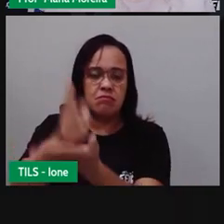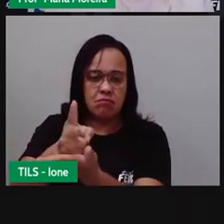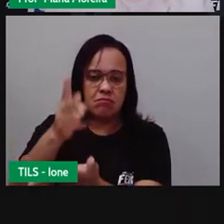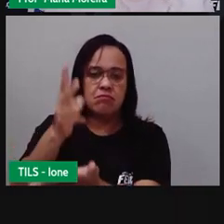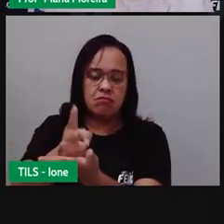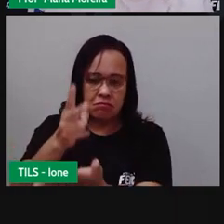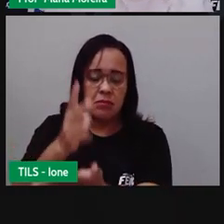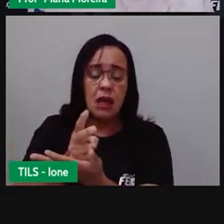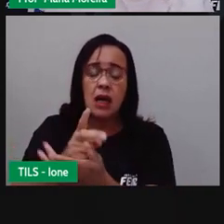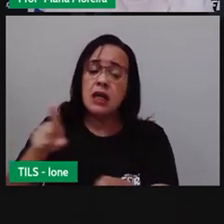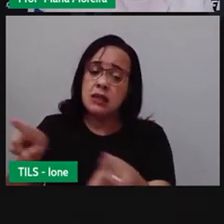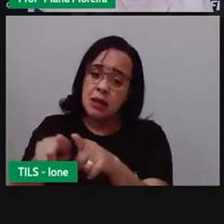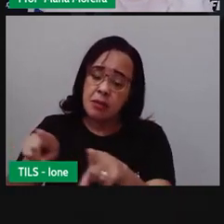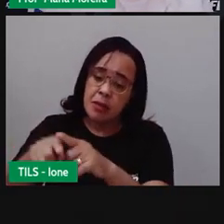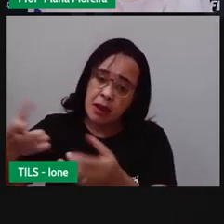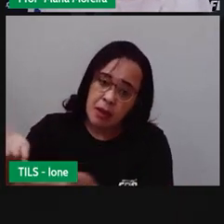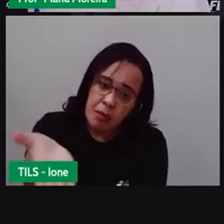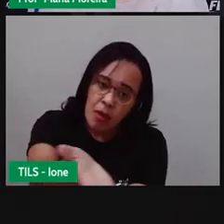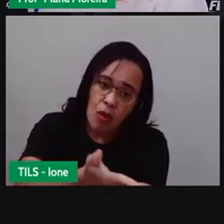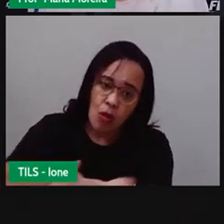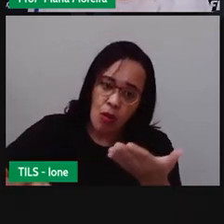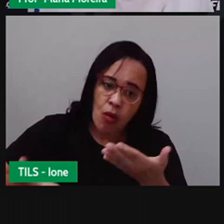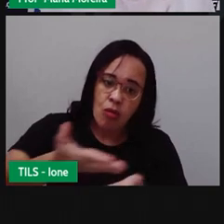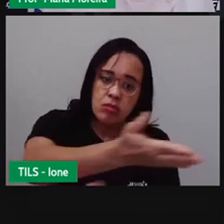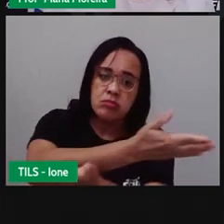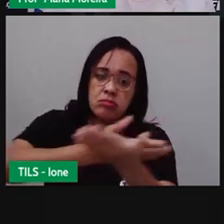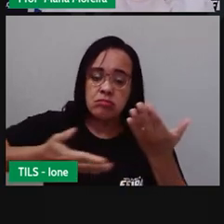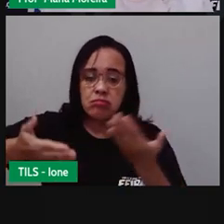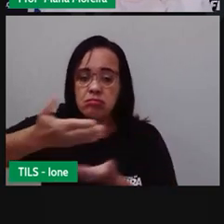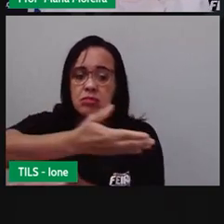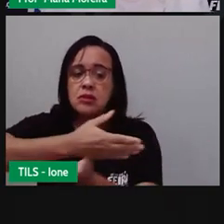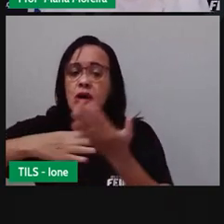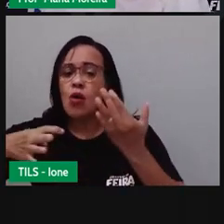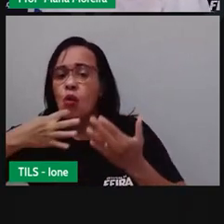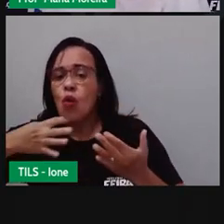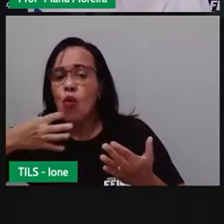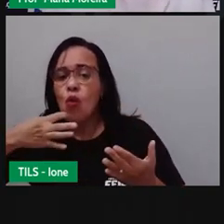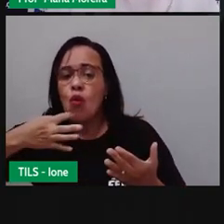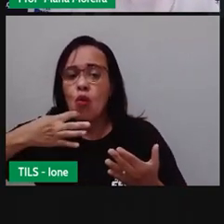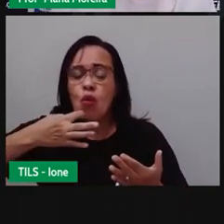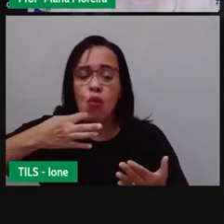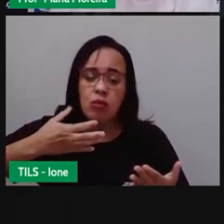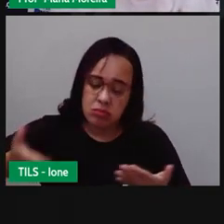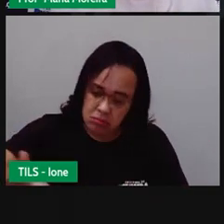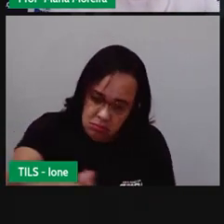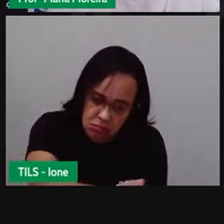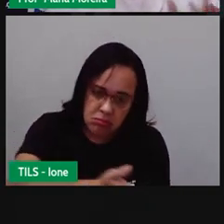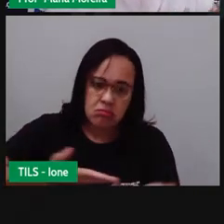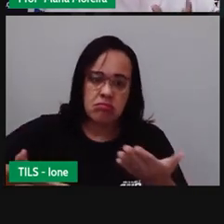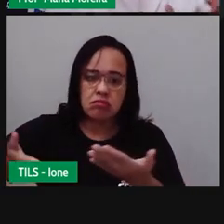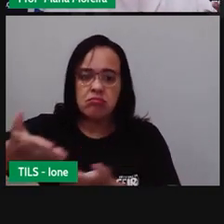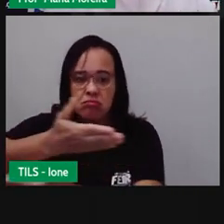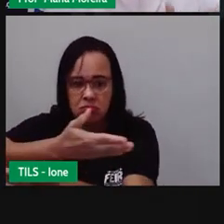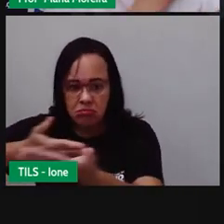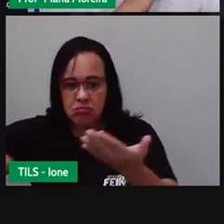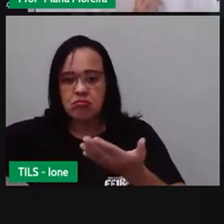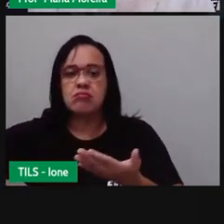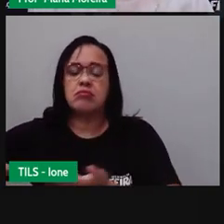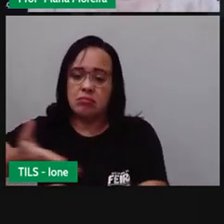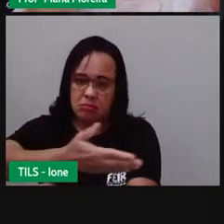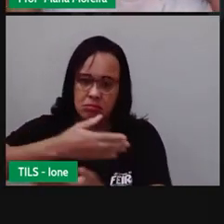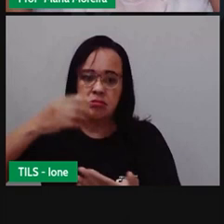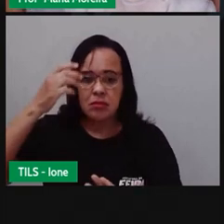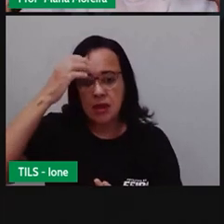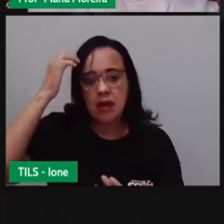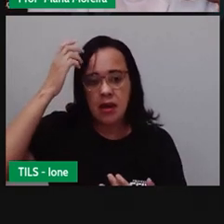se trocar o conhecimento. E bens nunca antes vistos como assim. Uma pessoa produzir o início da troca. Uma pessoa